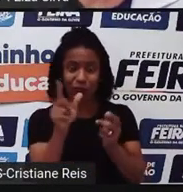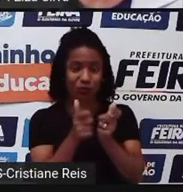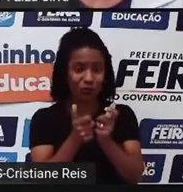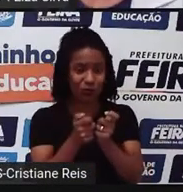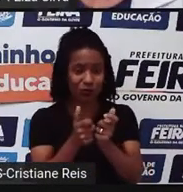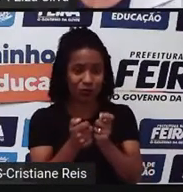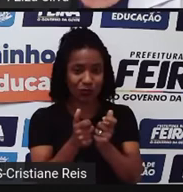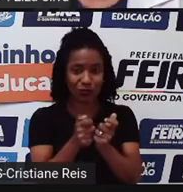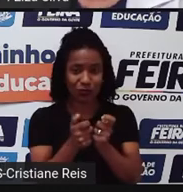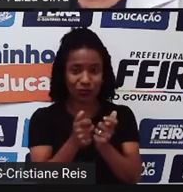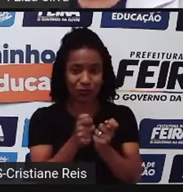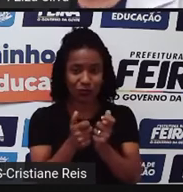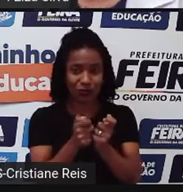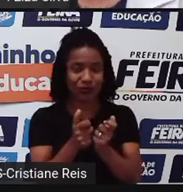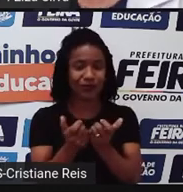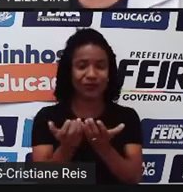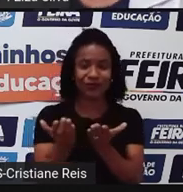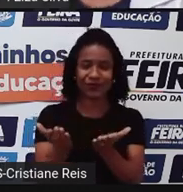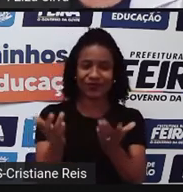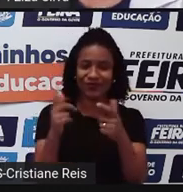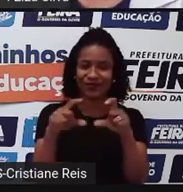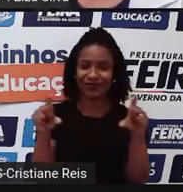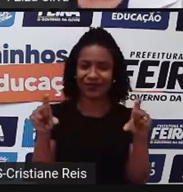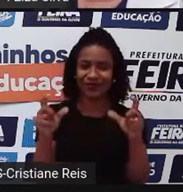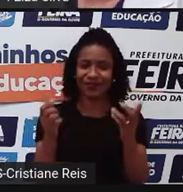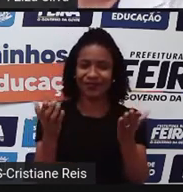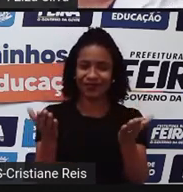Mindful Mountain, Share with Carrie.